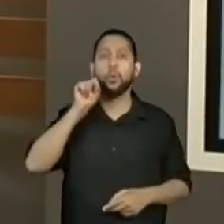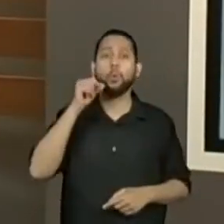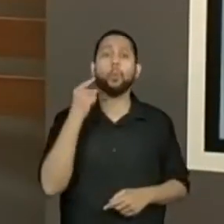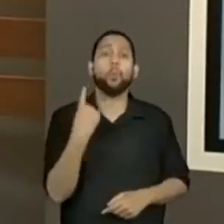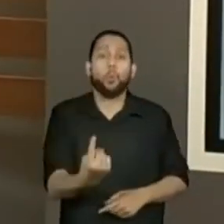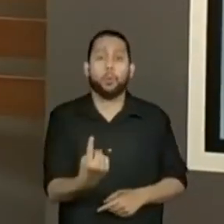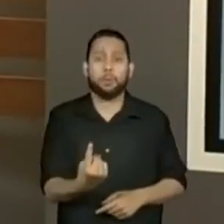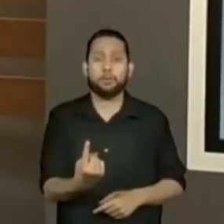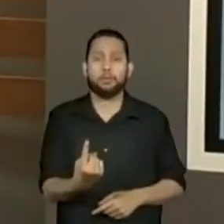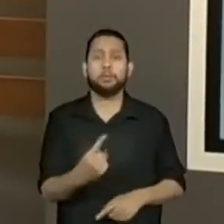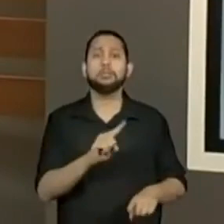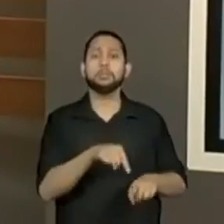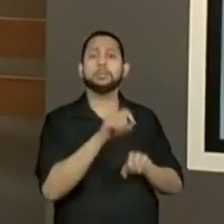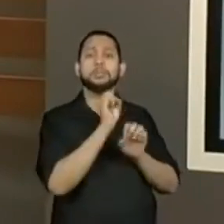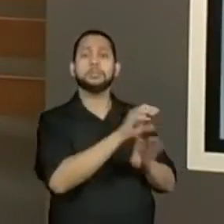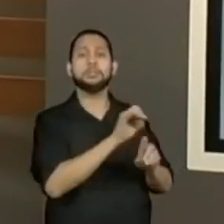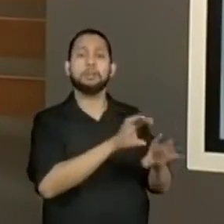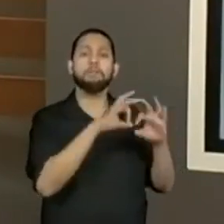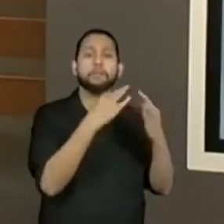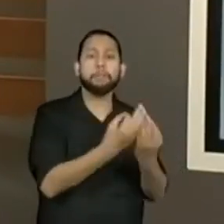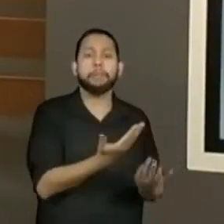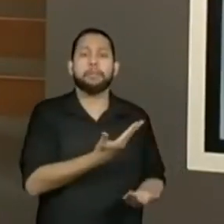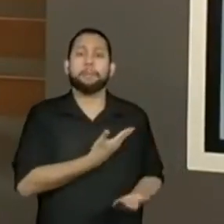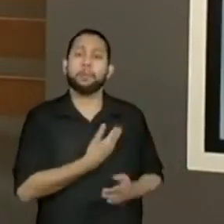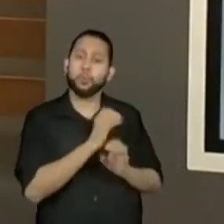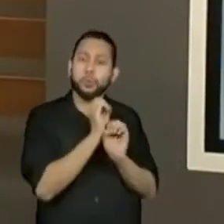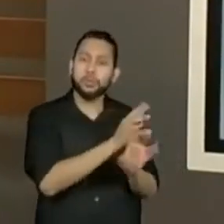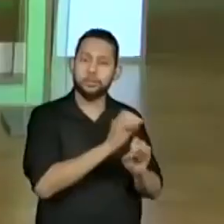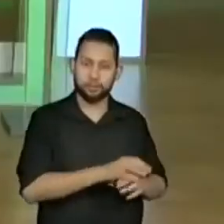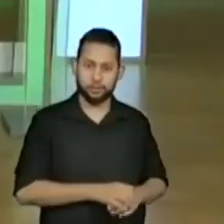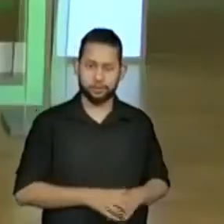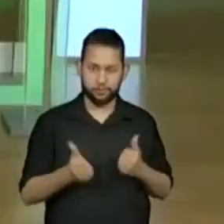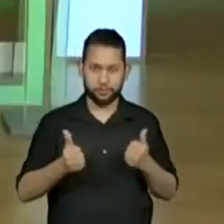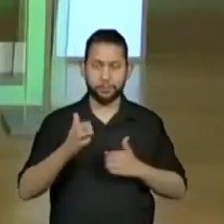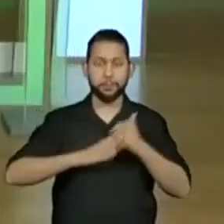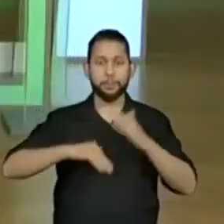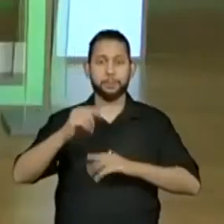um amigo ou para um familiar. Tá bom? Vamos lá com habilidade do dia?